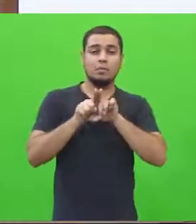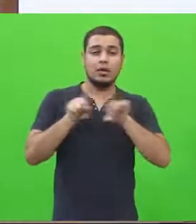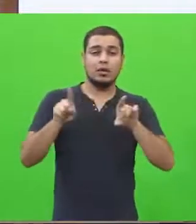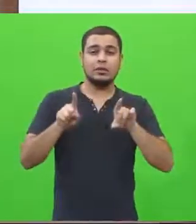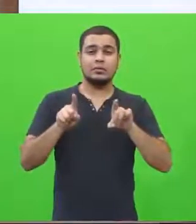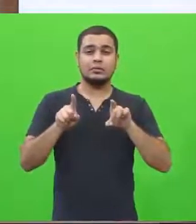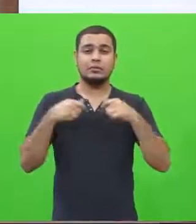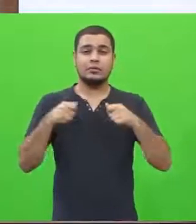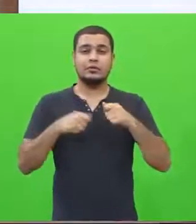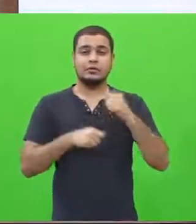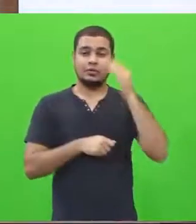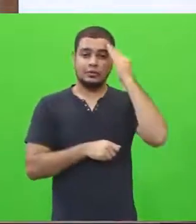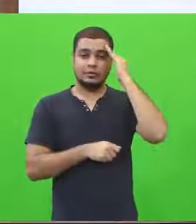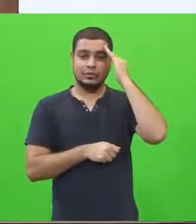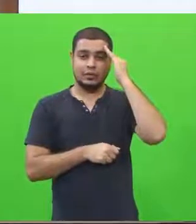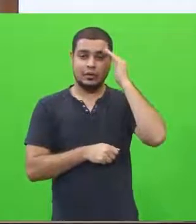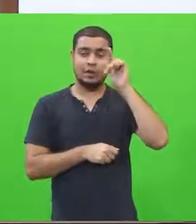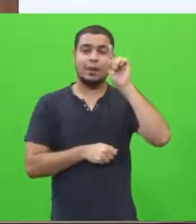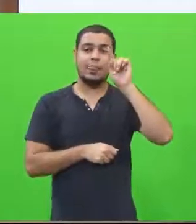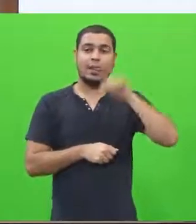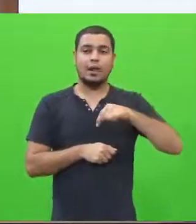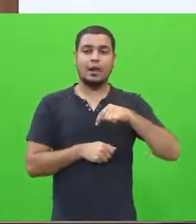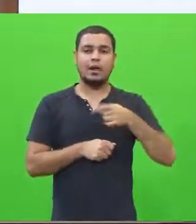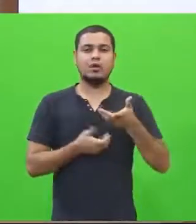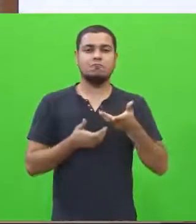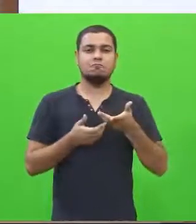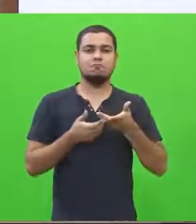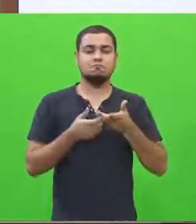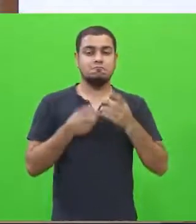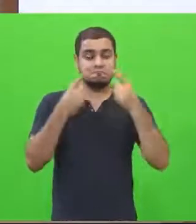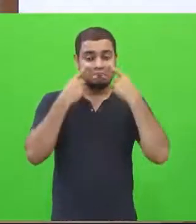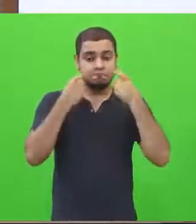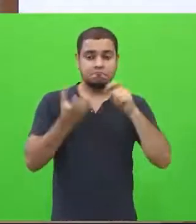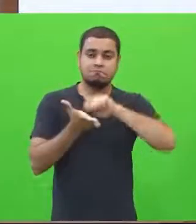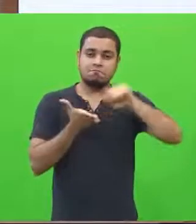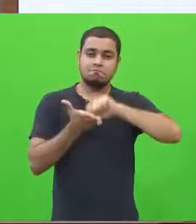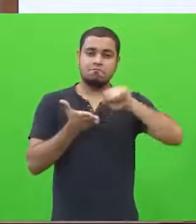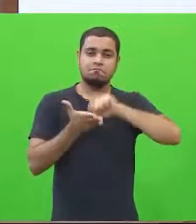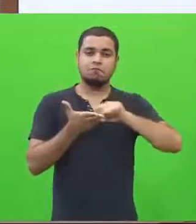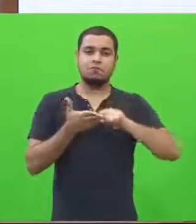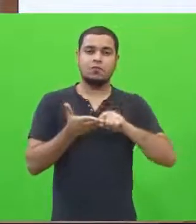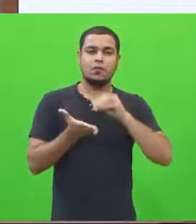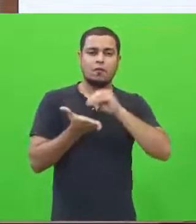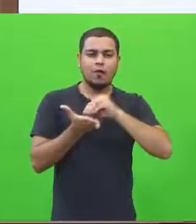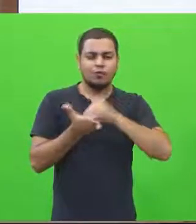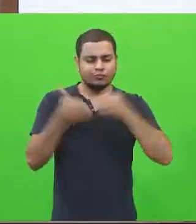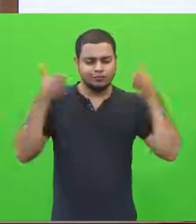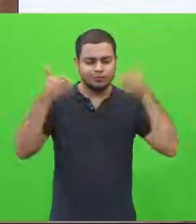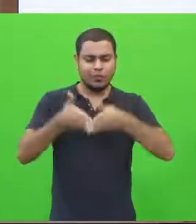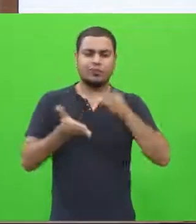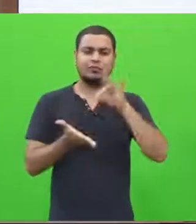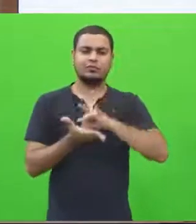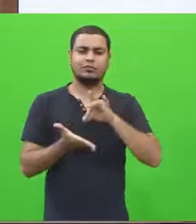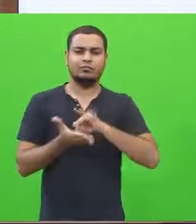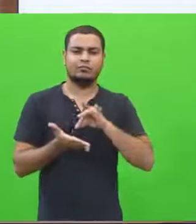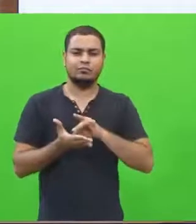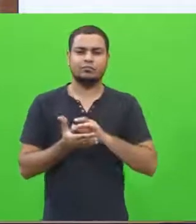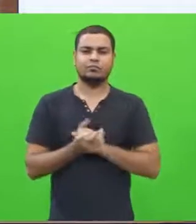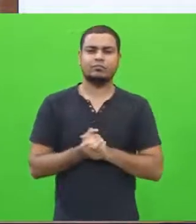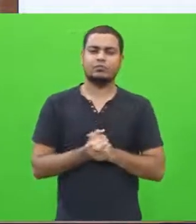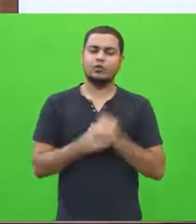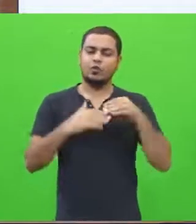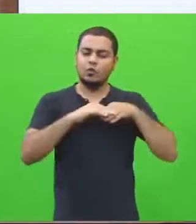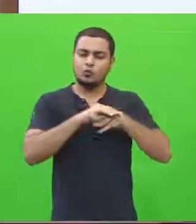devemos considerar que a escrita, ela exige um pouco mais de atenção. Aliás, um pouco a mais do que nós estamos